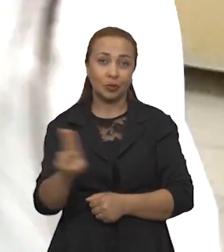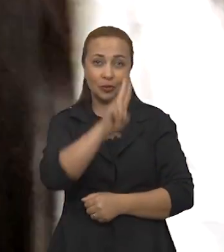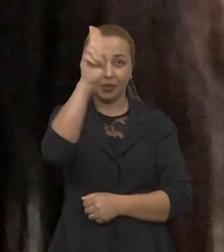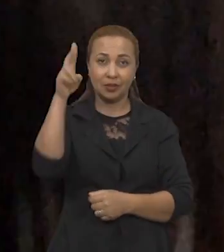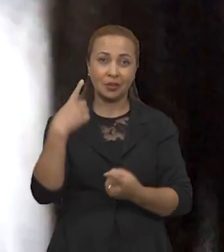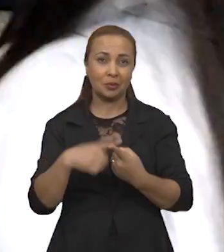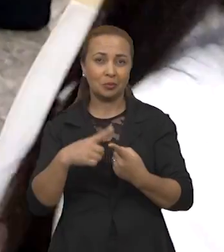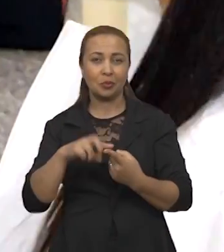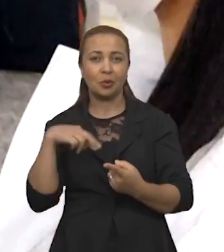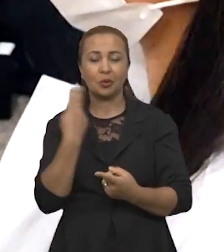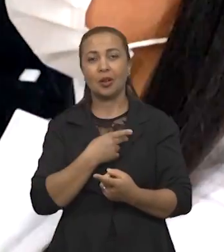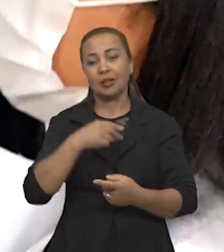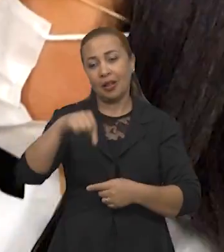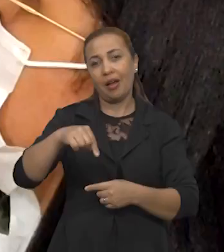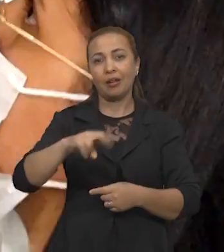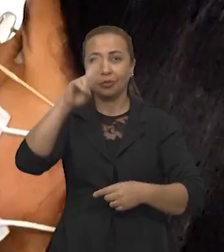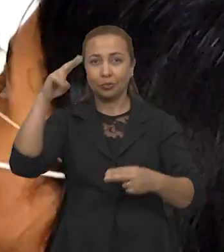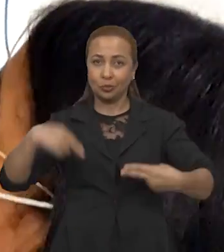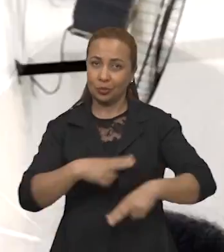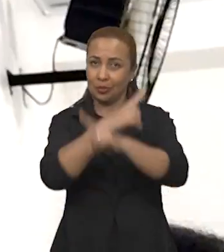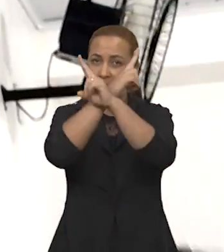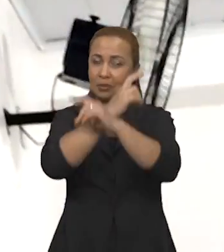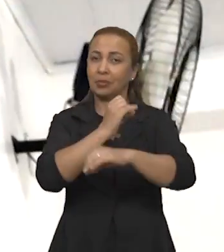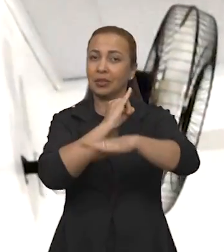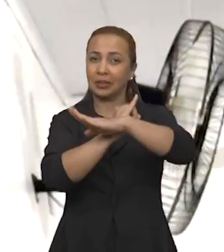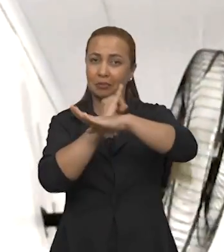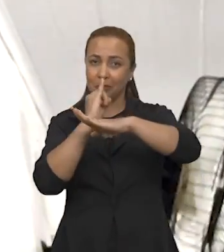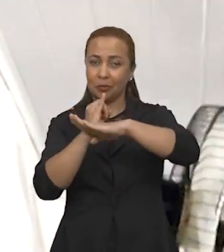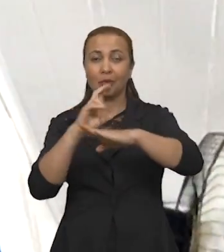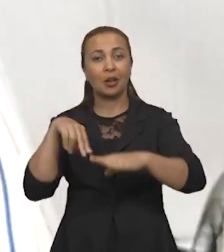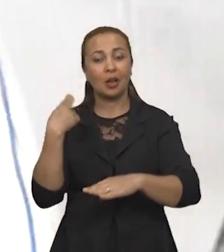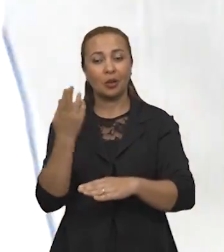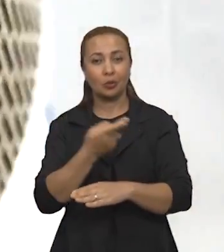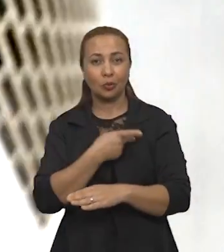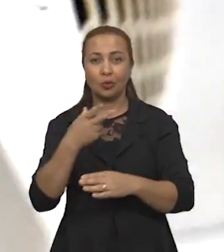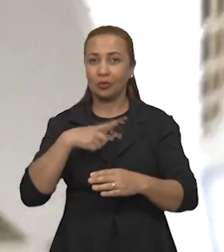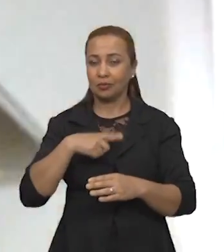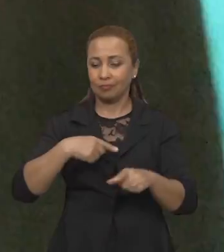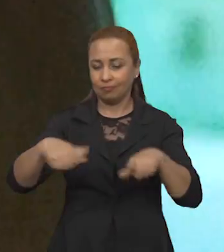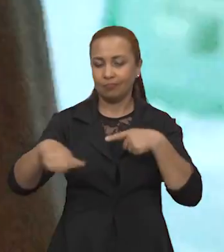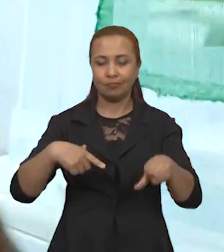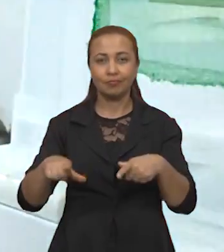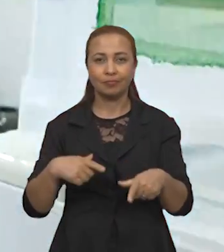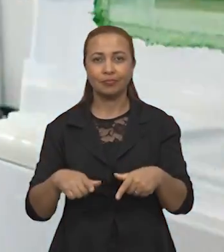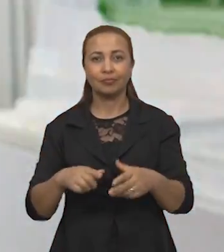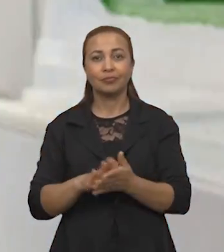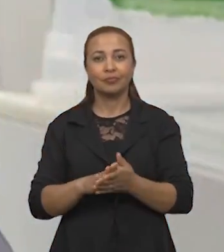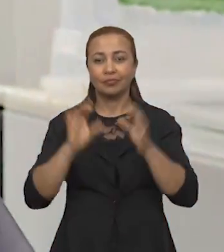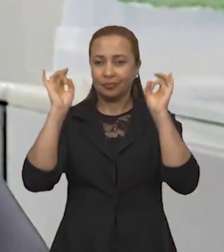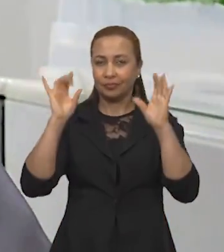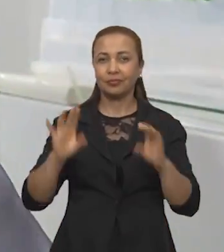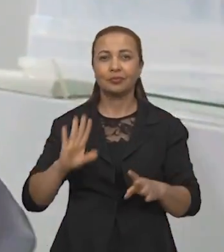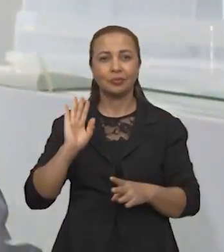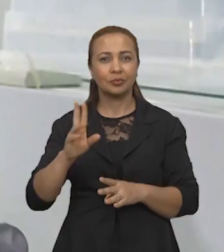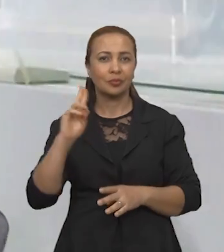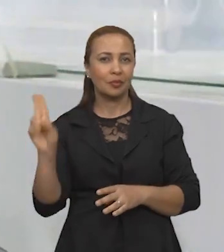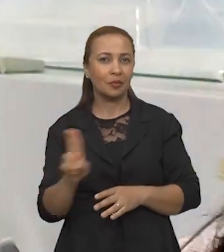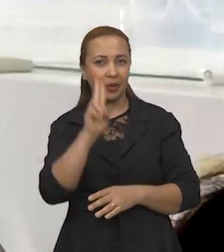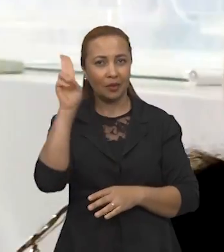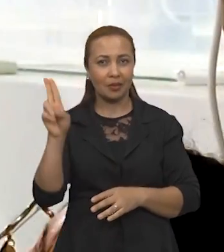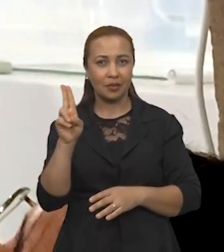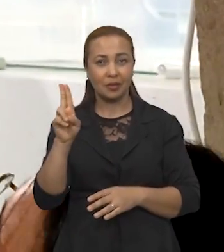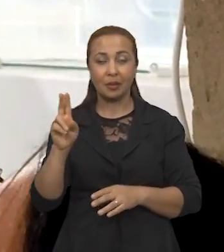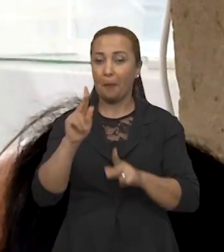né? Que nós estamos lotados no campo de Itapetinga. E, por isso, atualmente, nós temos trabalhado, principalmente, espécies que já são